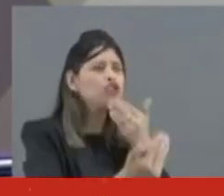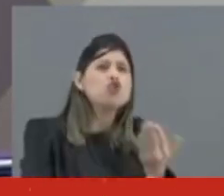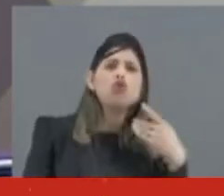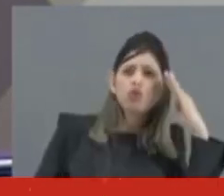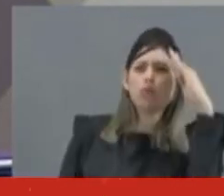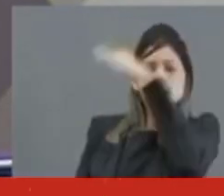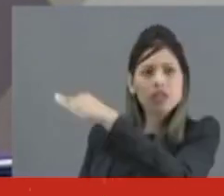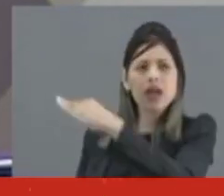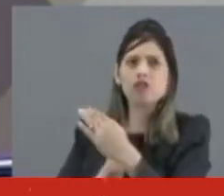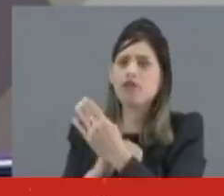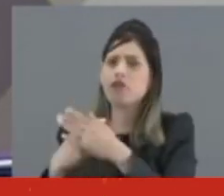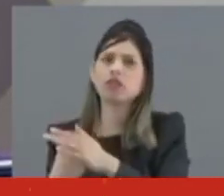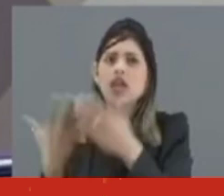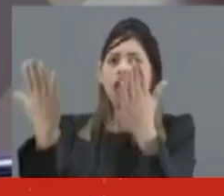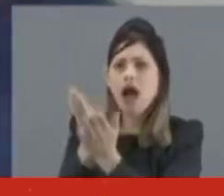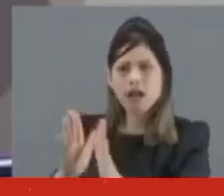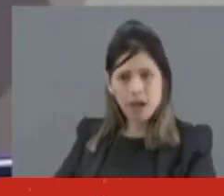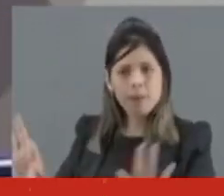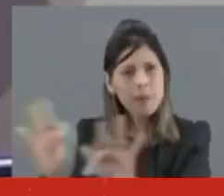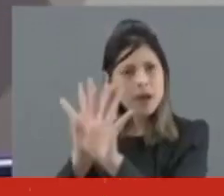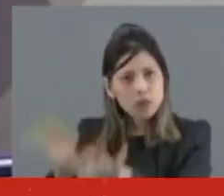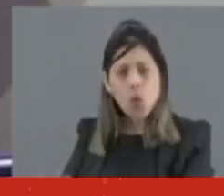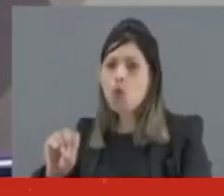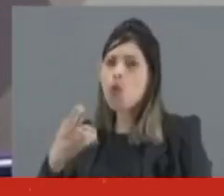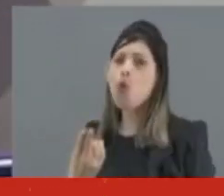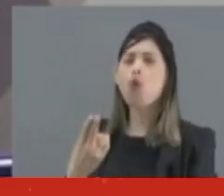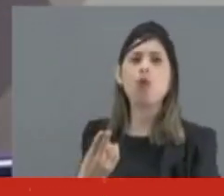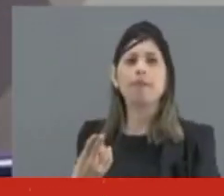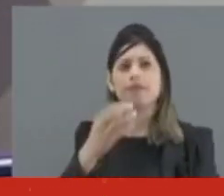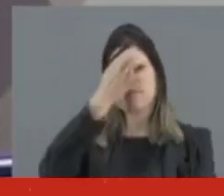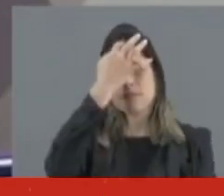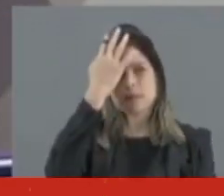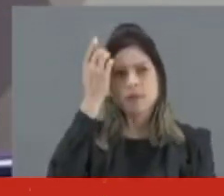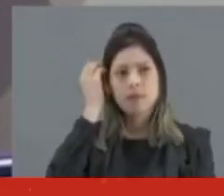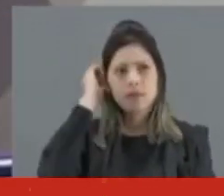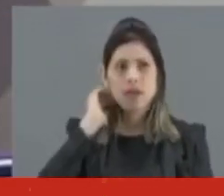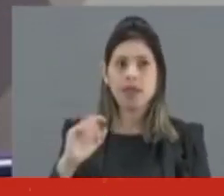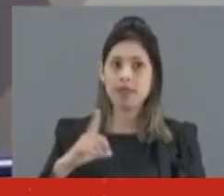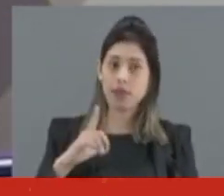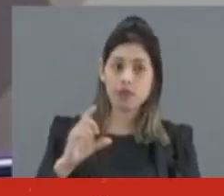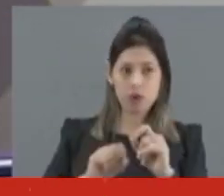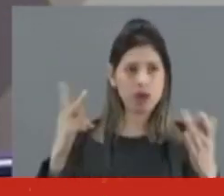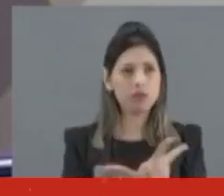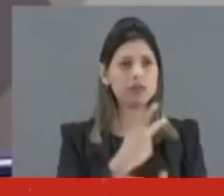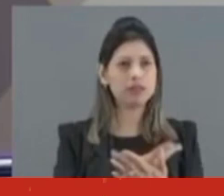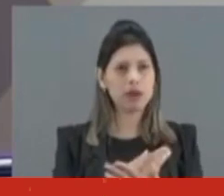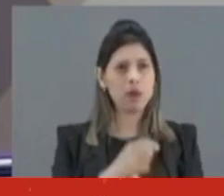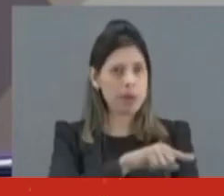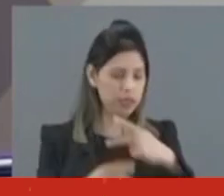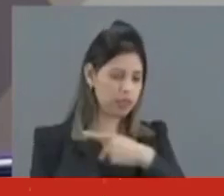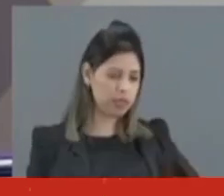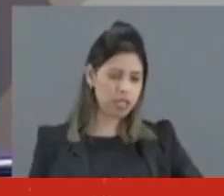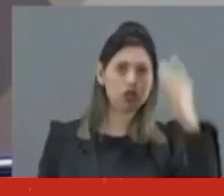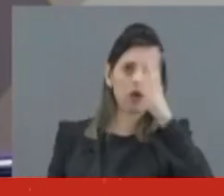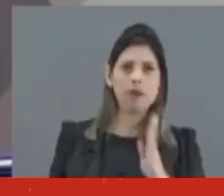acampamentos fossem desmobilizados. Na prática, houve verdadeiro silêncio eloquente do então ocupante do posto de Presidente da República, incentivando os